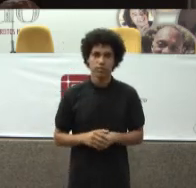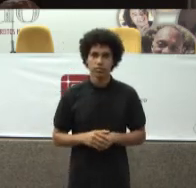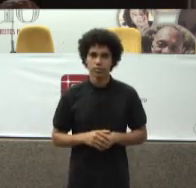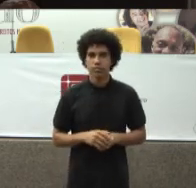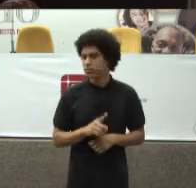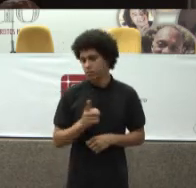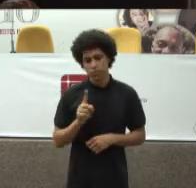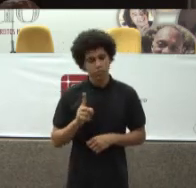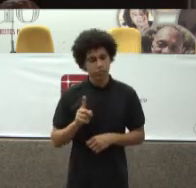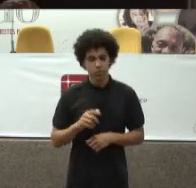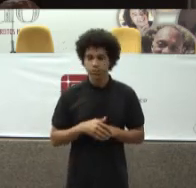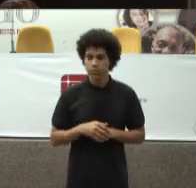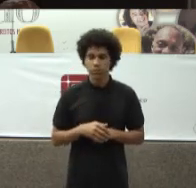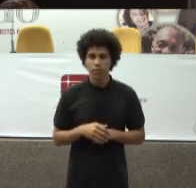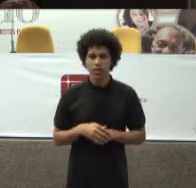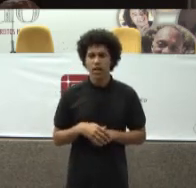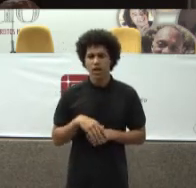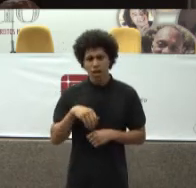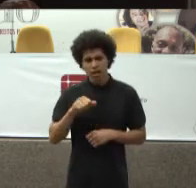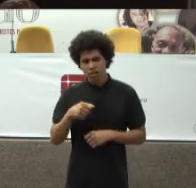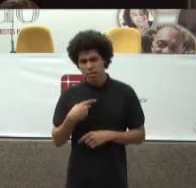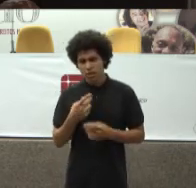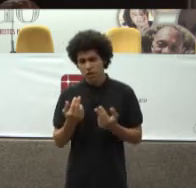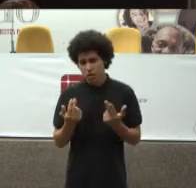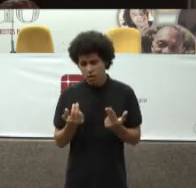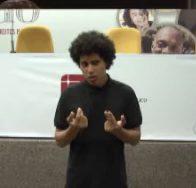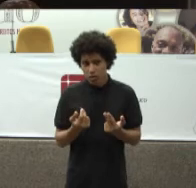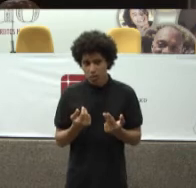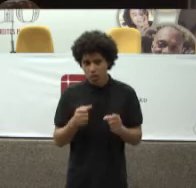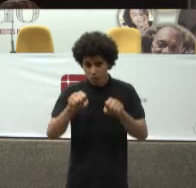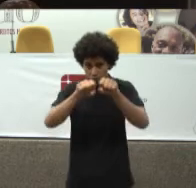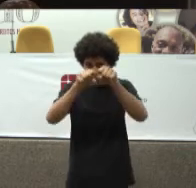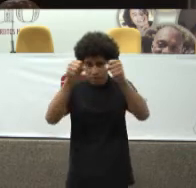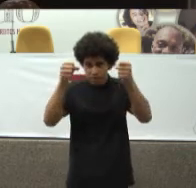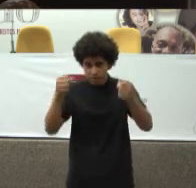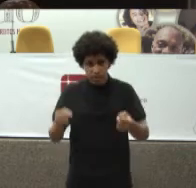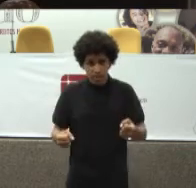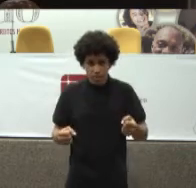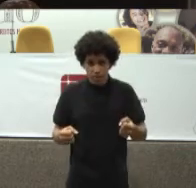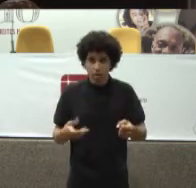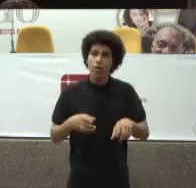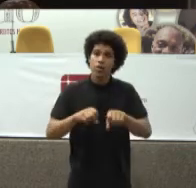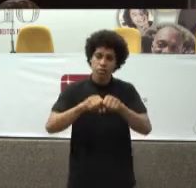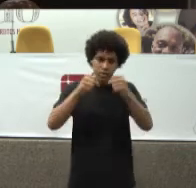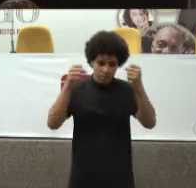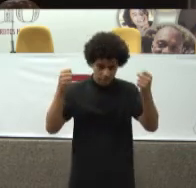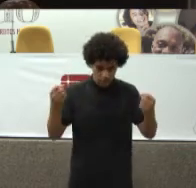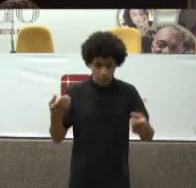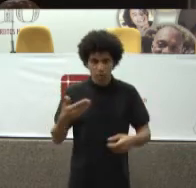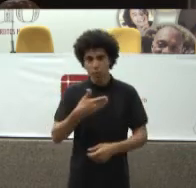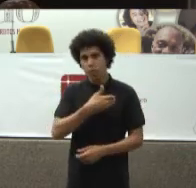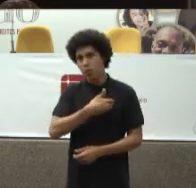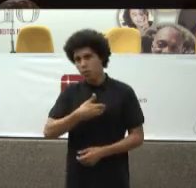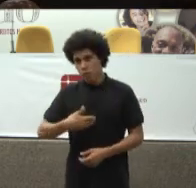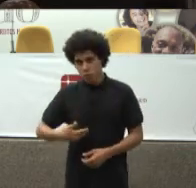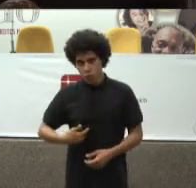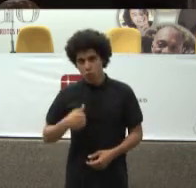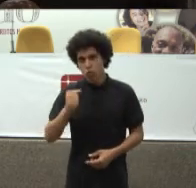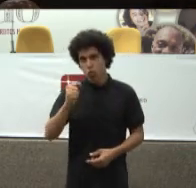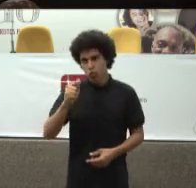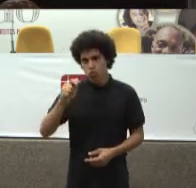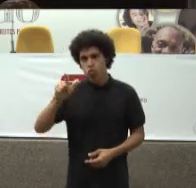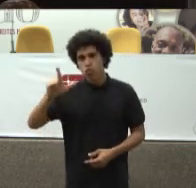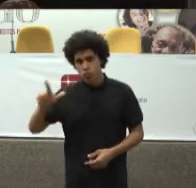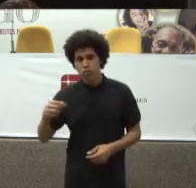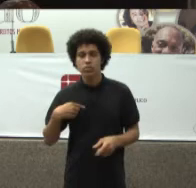E não é Assim como Imaginar Que o sistema O SUS É um sistema Público De saúde Ele não